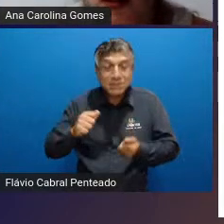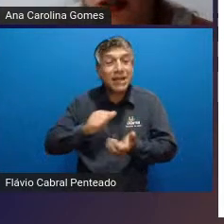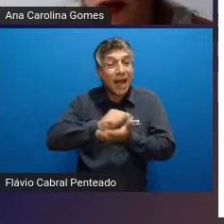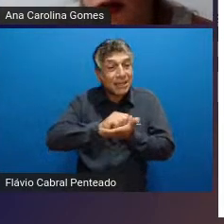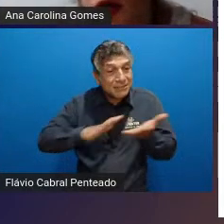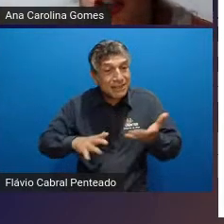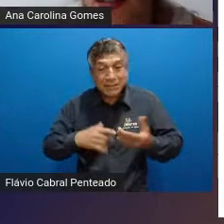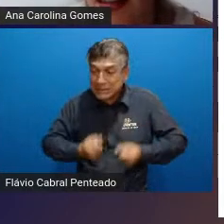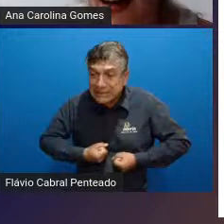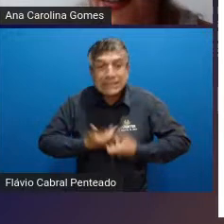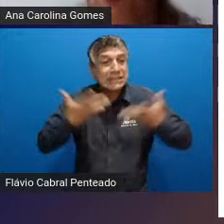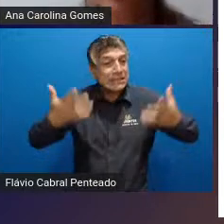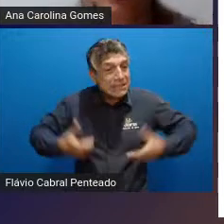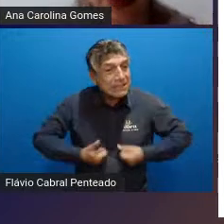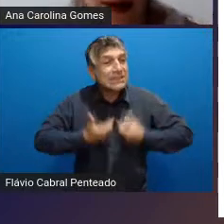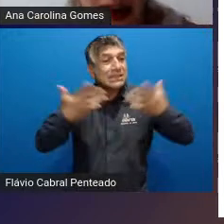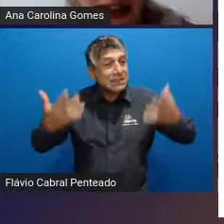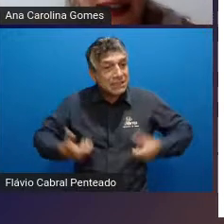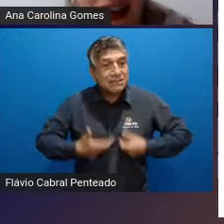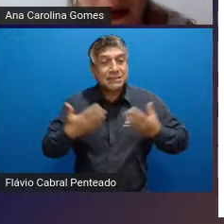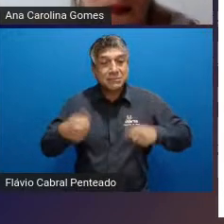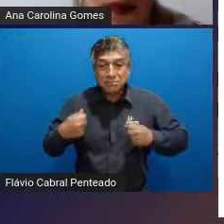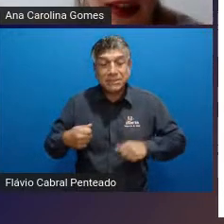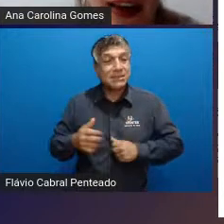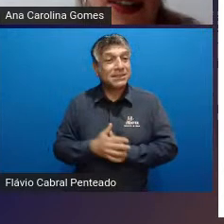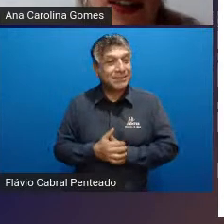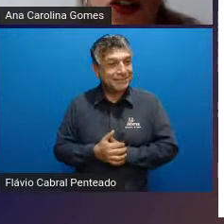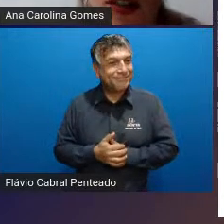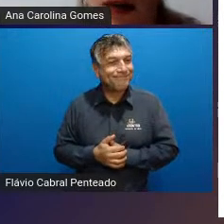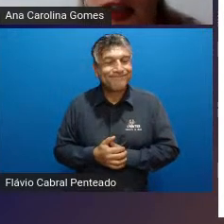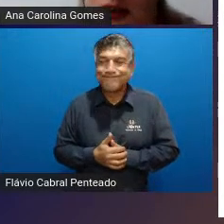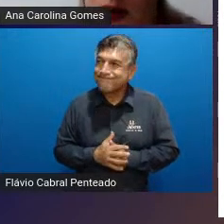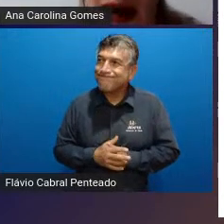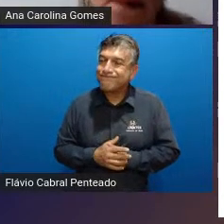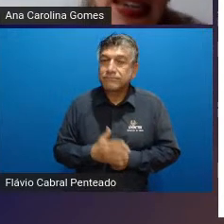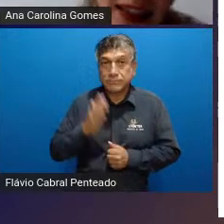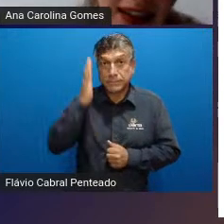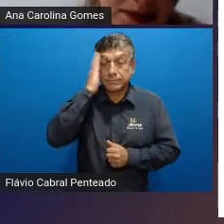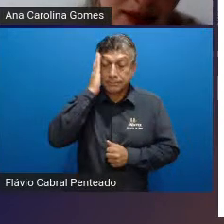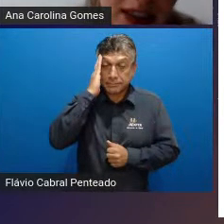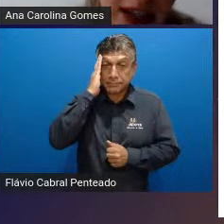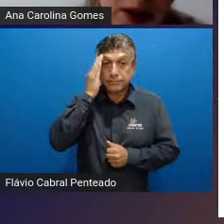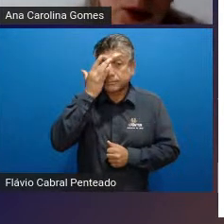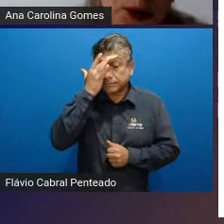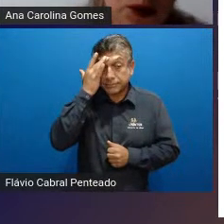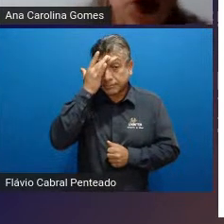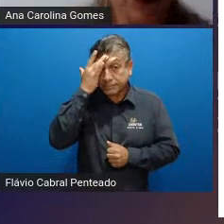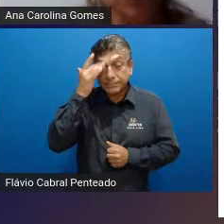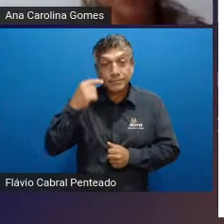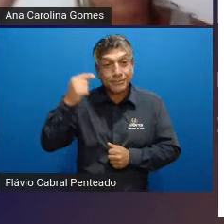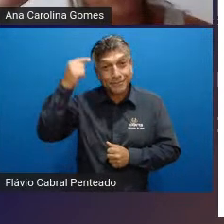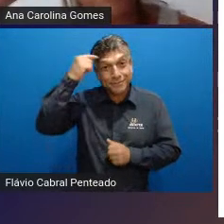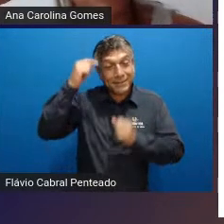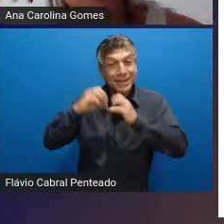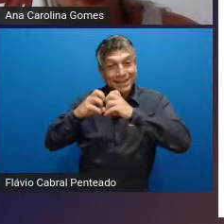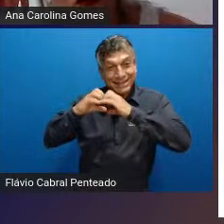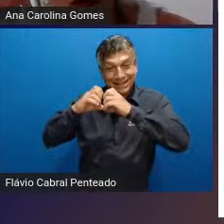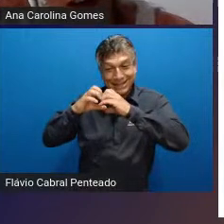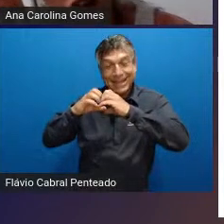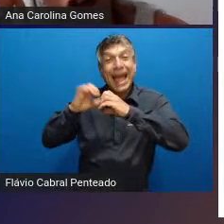hormônios eles precisam utilizar aquilo que ele tem a mais né a gente sabe que a amígdala que é um órgão